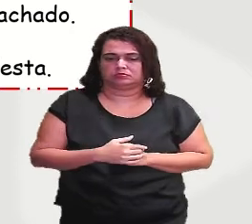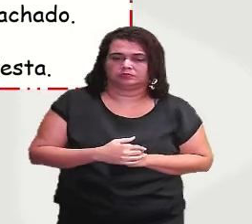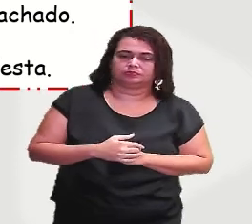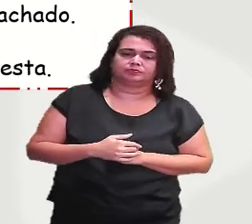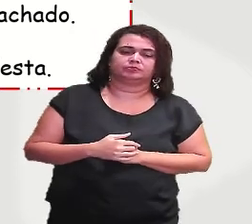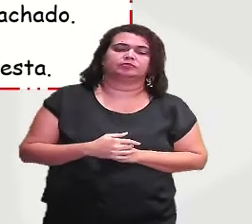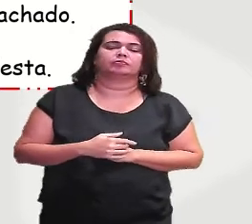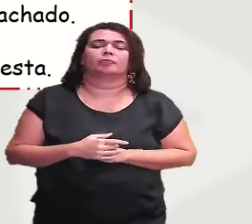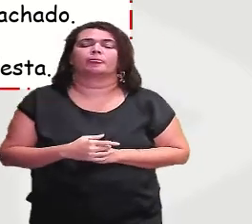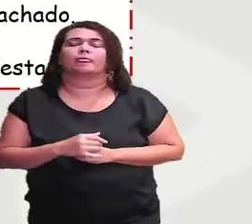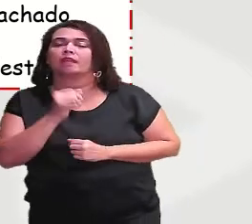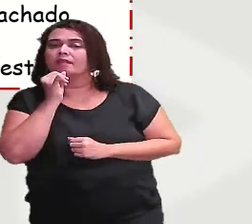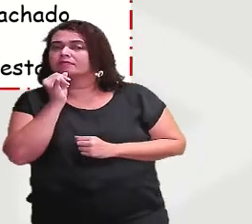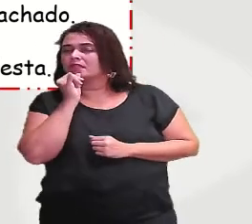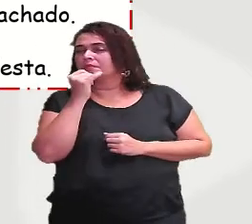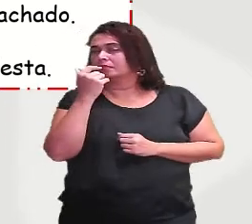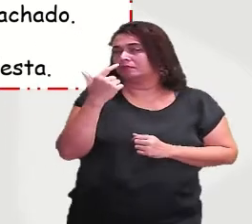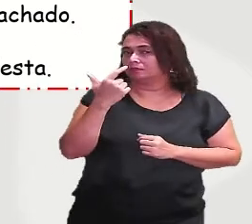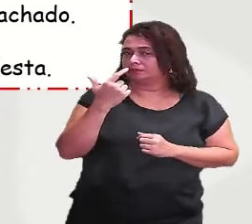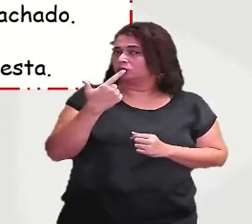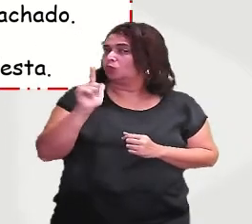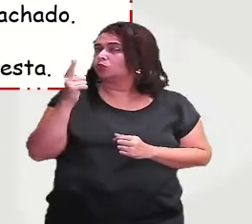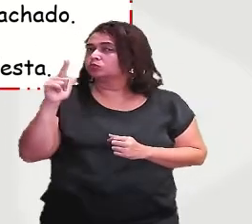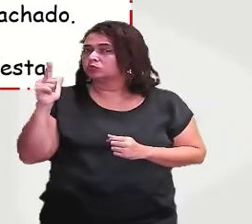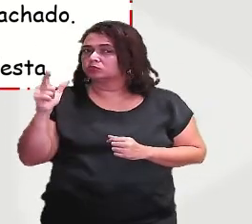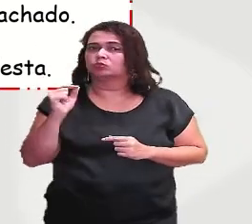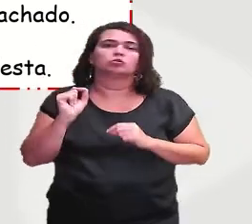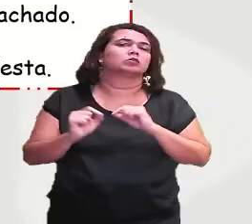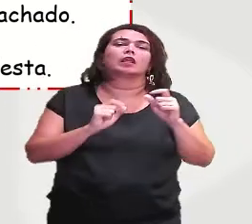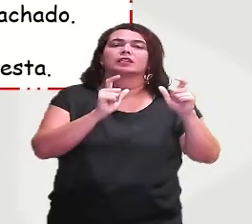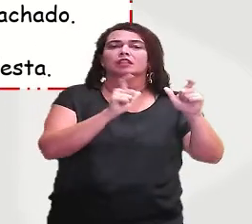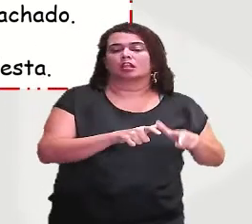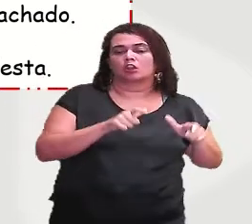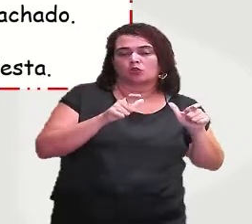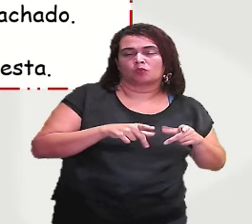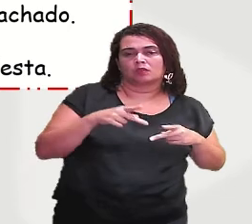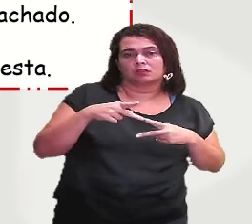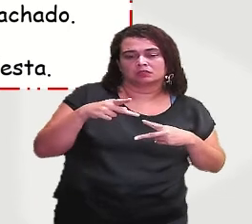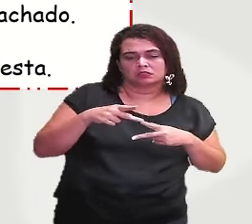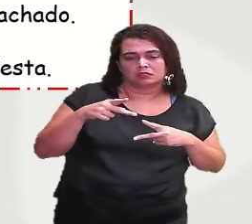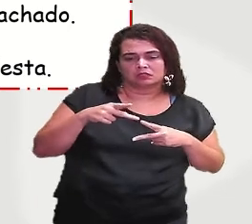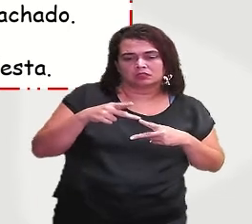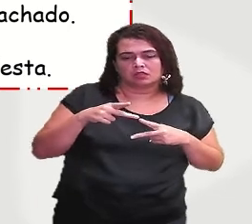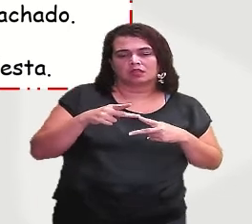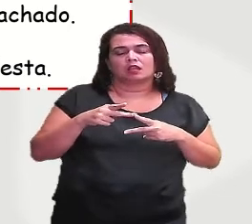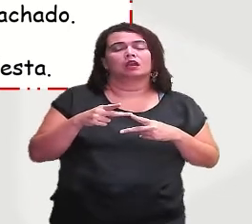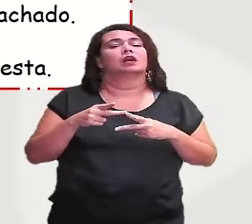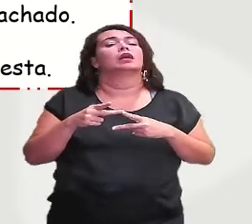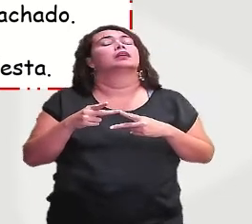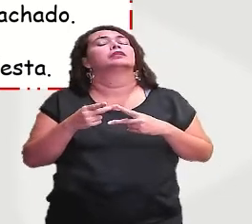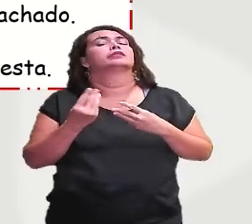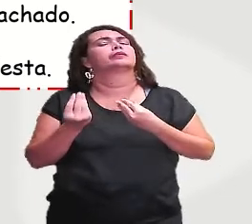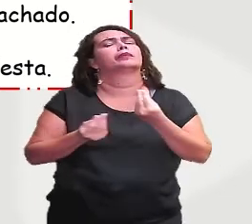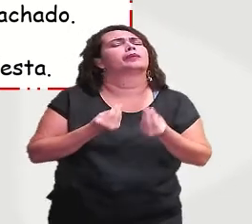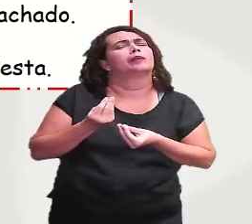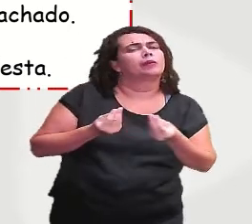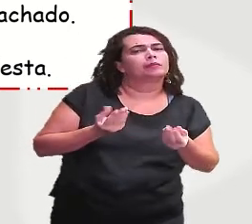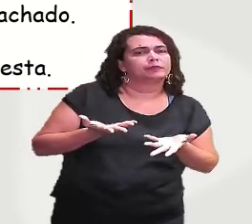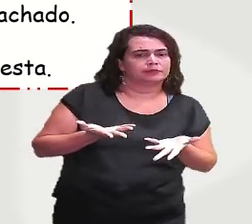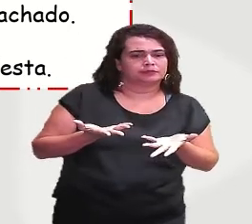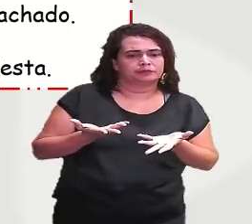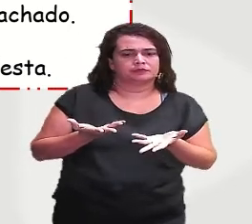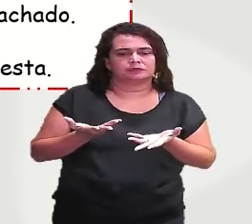Mais exemplos aqui de preposições, ó. Preposição de lugar, de modo, pode também